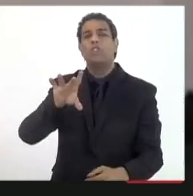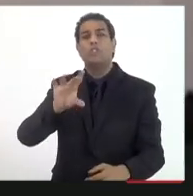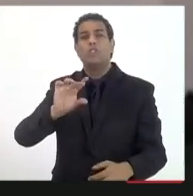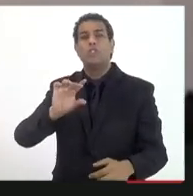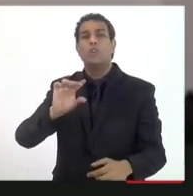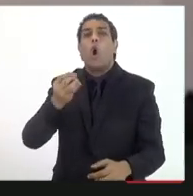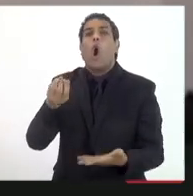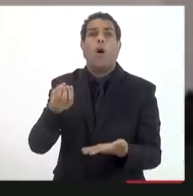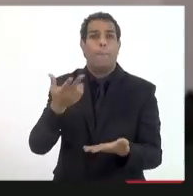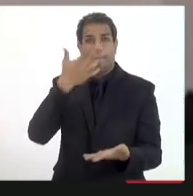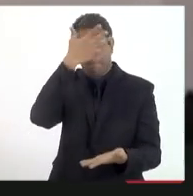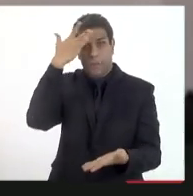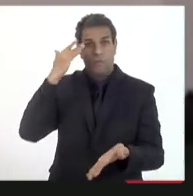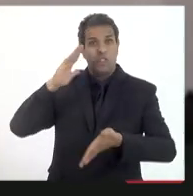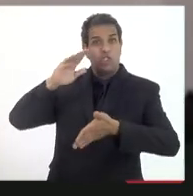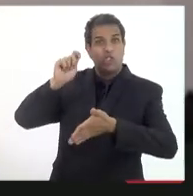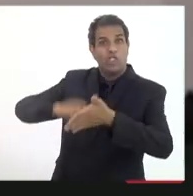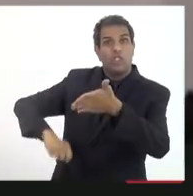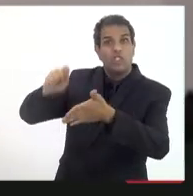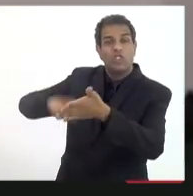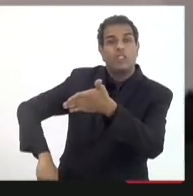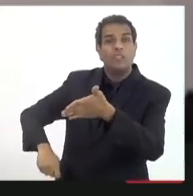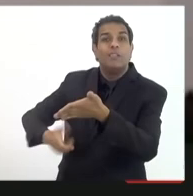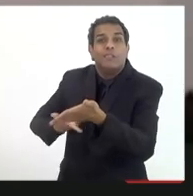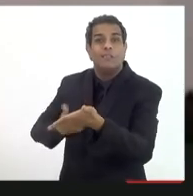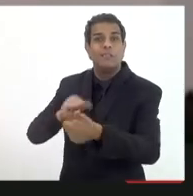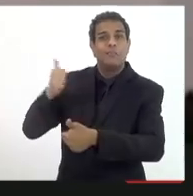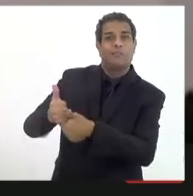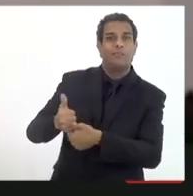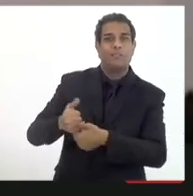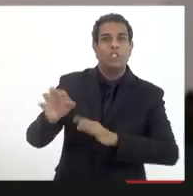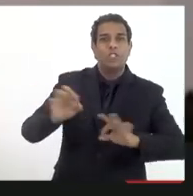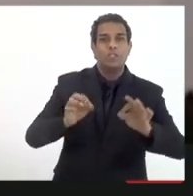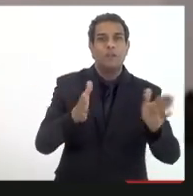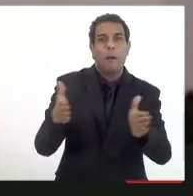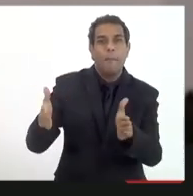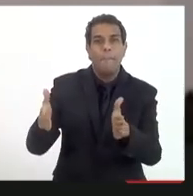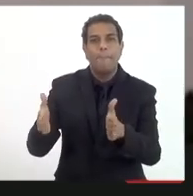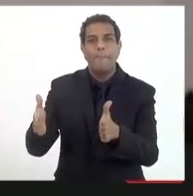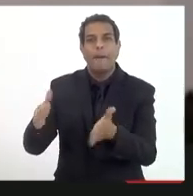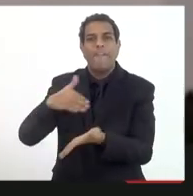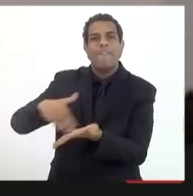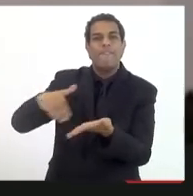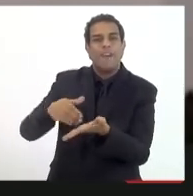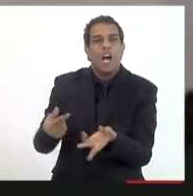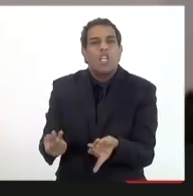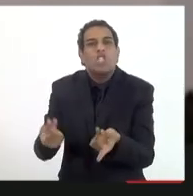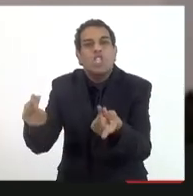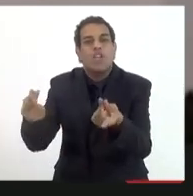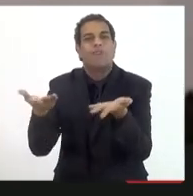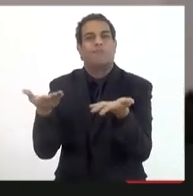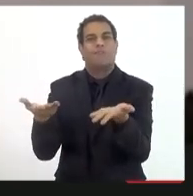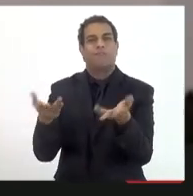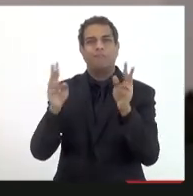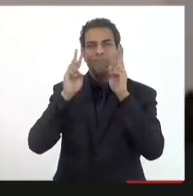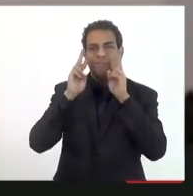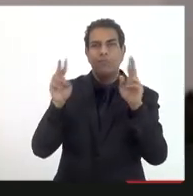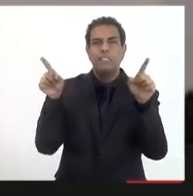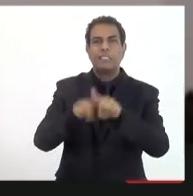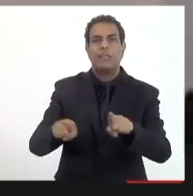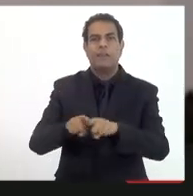corta a despesa em quem dirige o orçamento como é a fazenda então eu queria sublinhar também